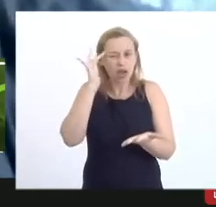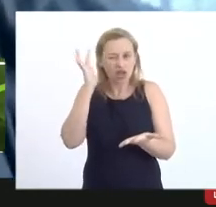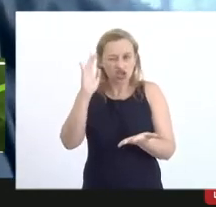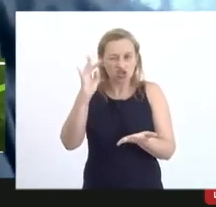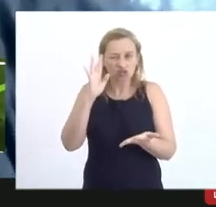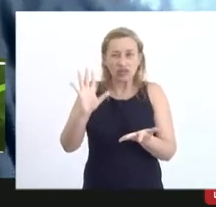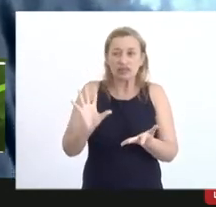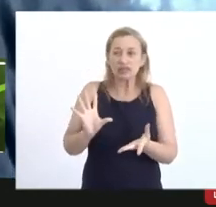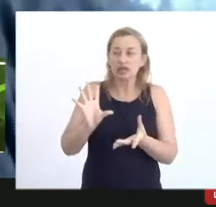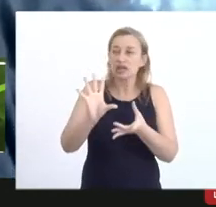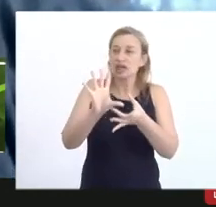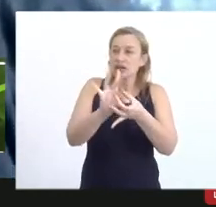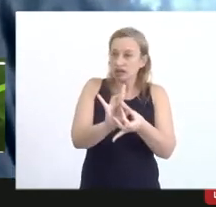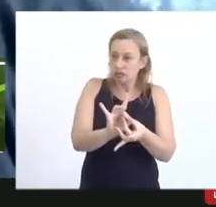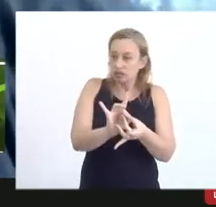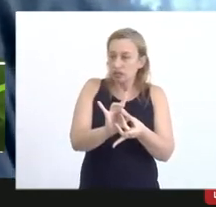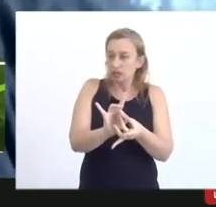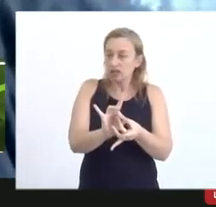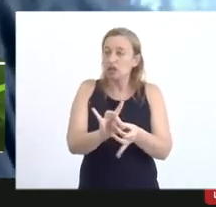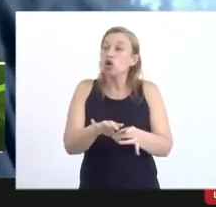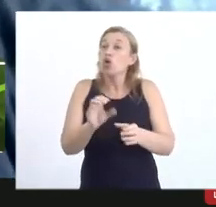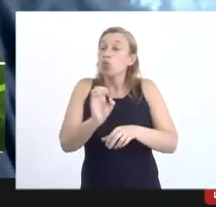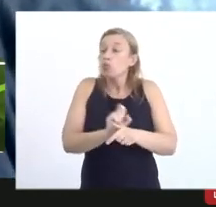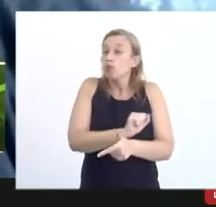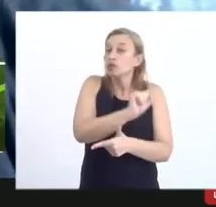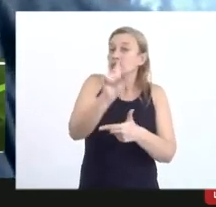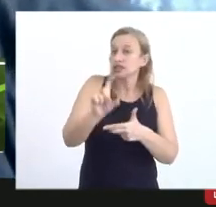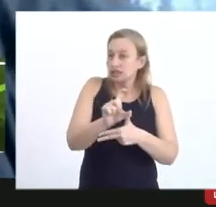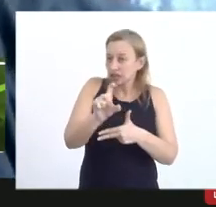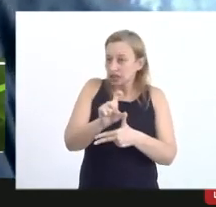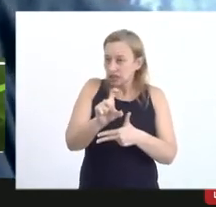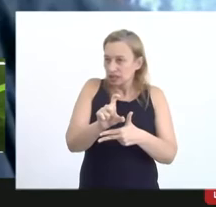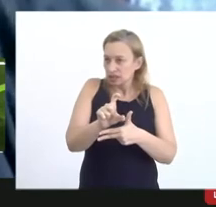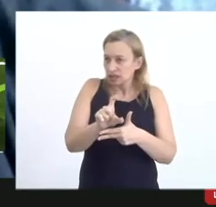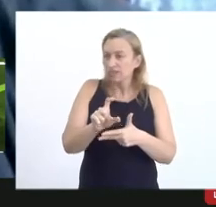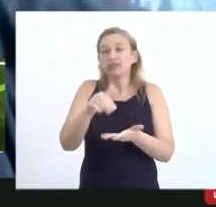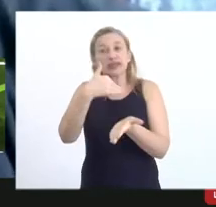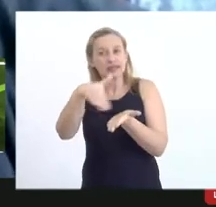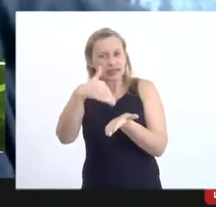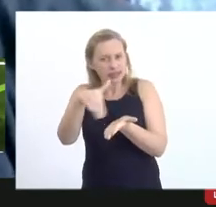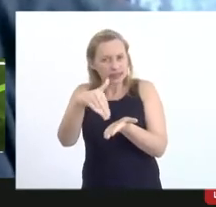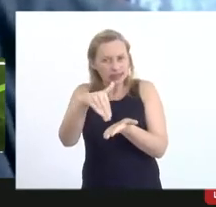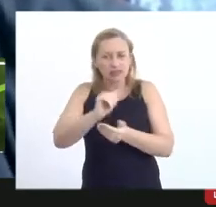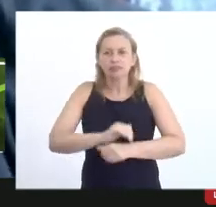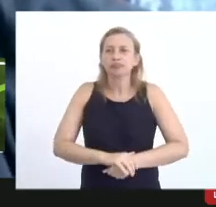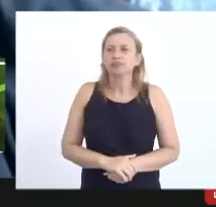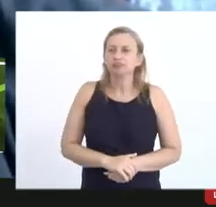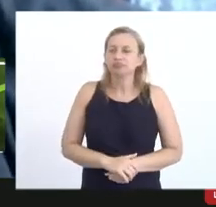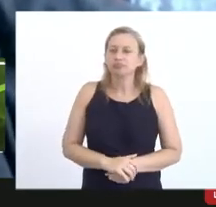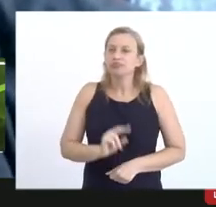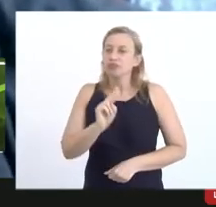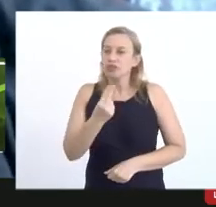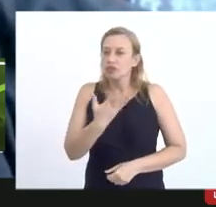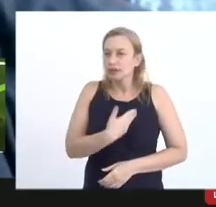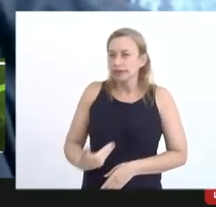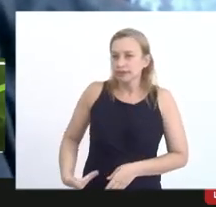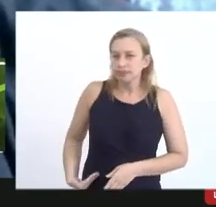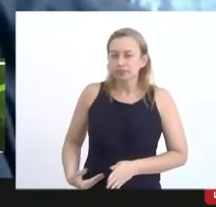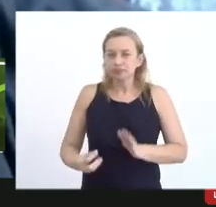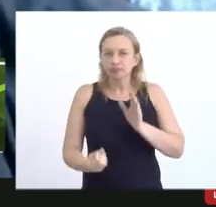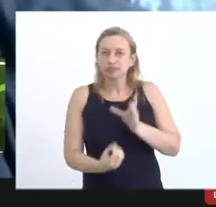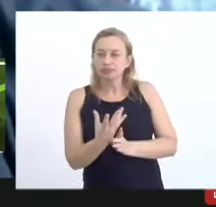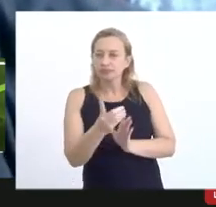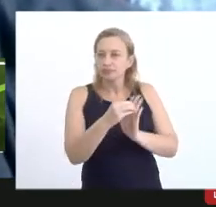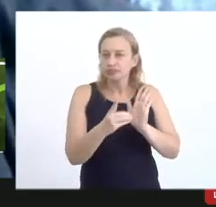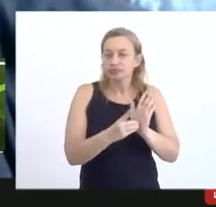aperfeiçoada o executivo ou seja a secretaria ou o governo através de um decreto